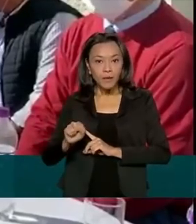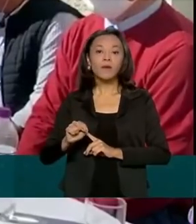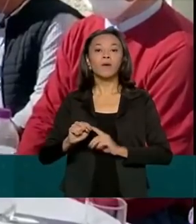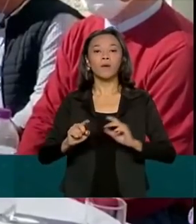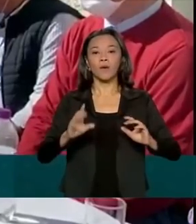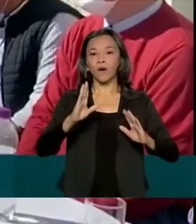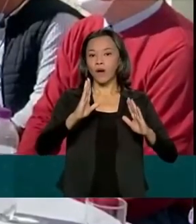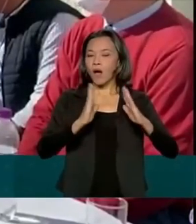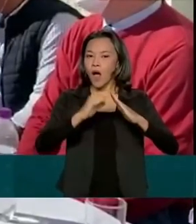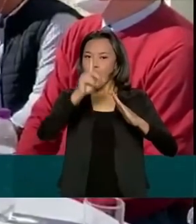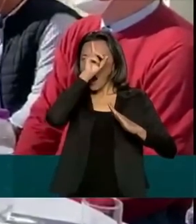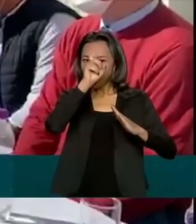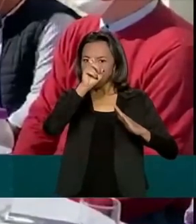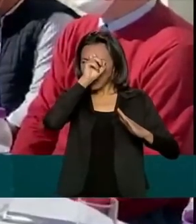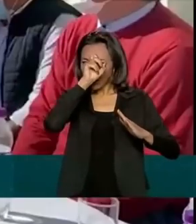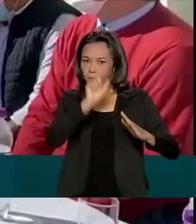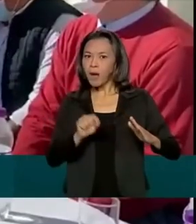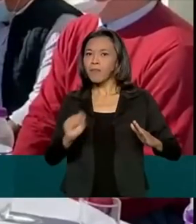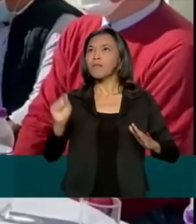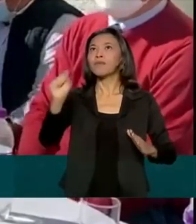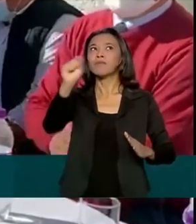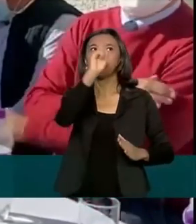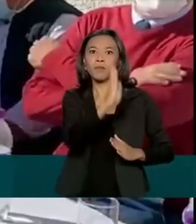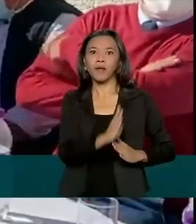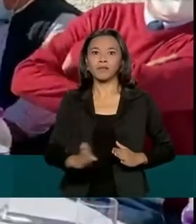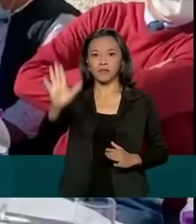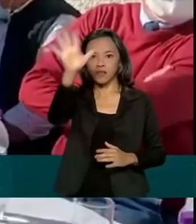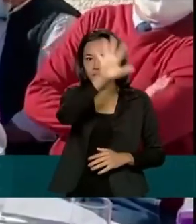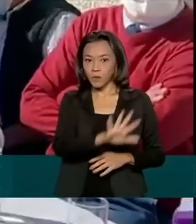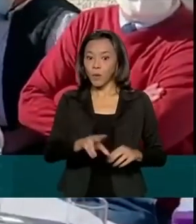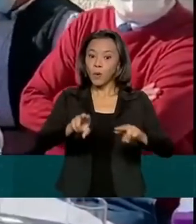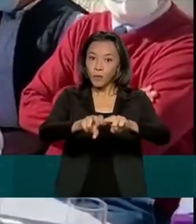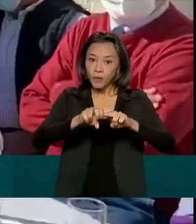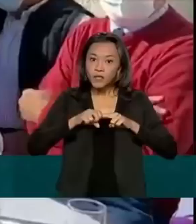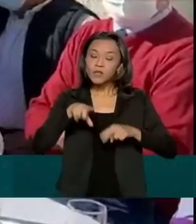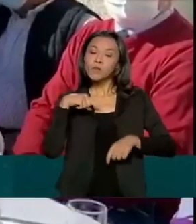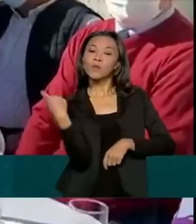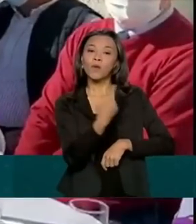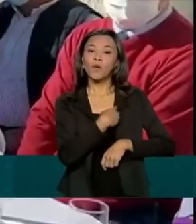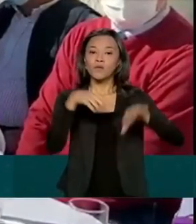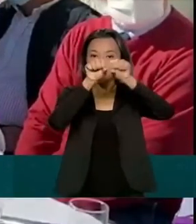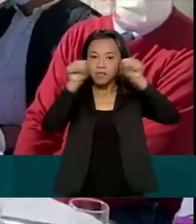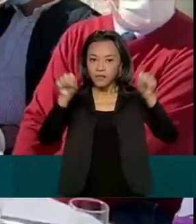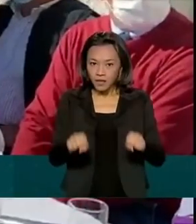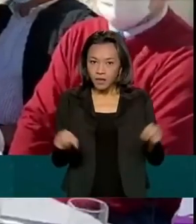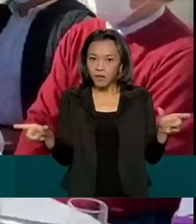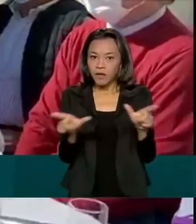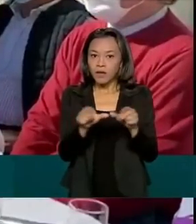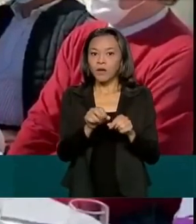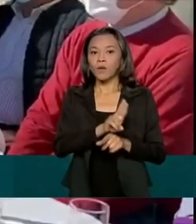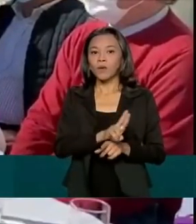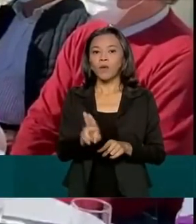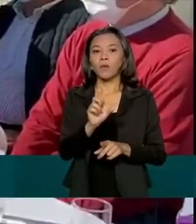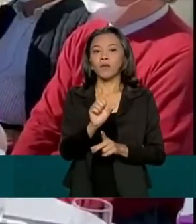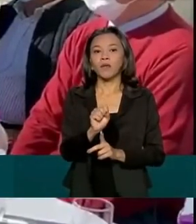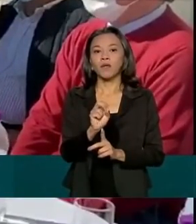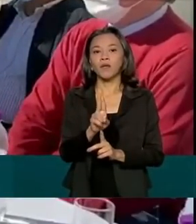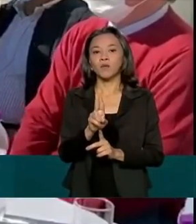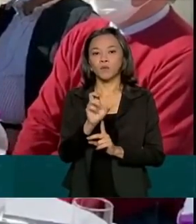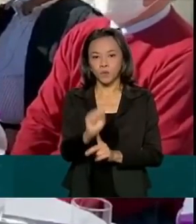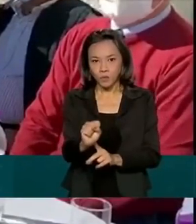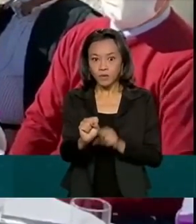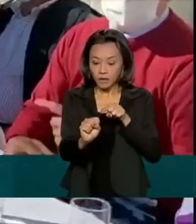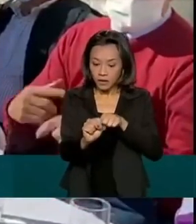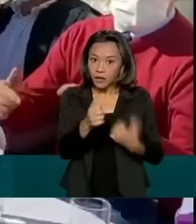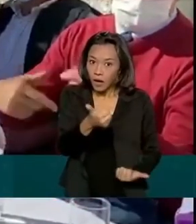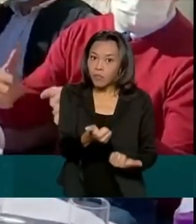espalhadas por essa grande nação. E é por isso que o nosso sistema único de saúde é essa fortaleza que tem